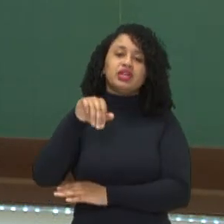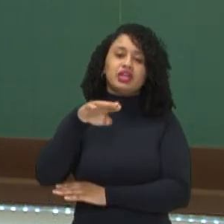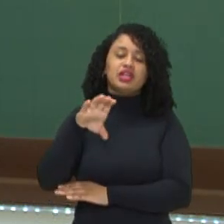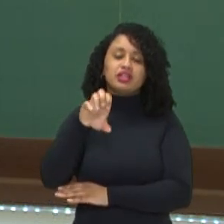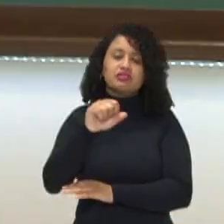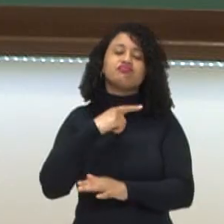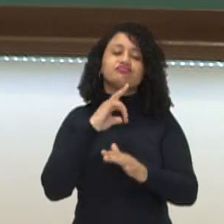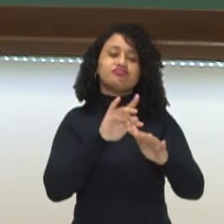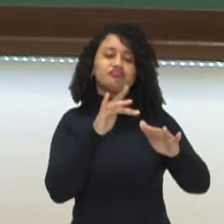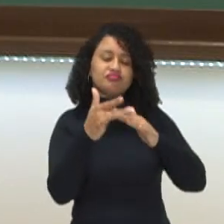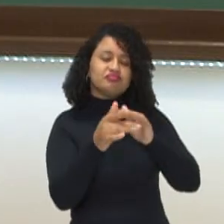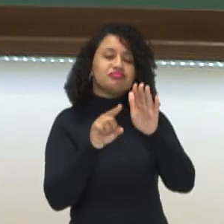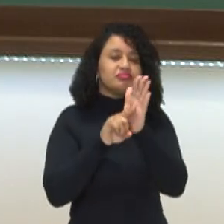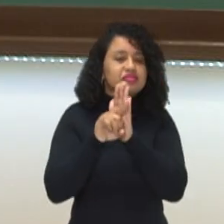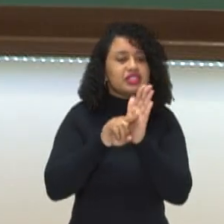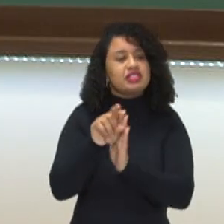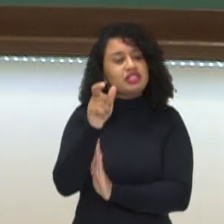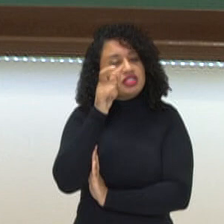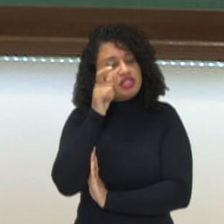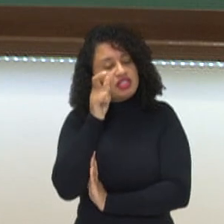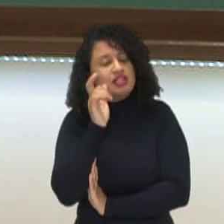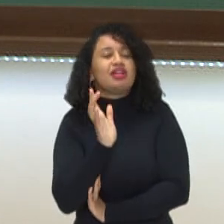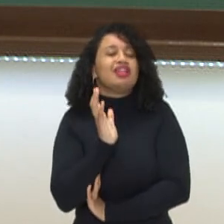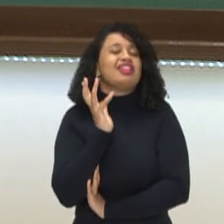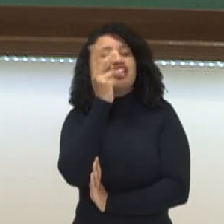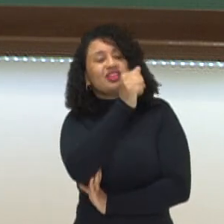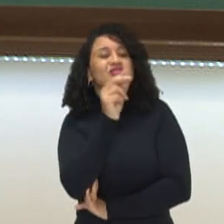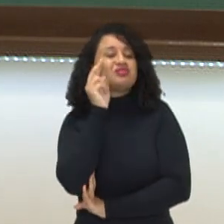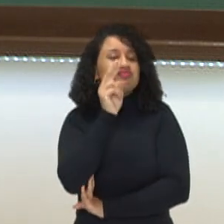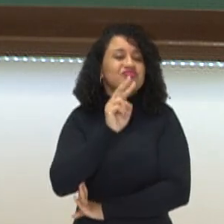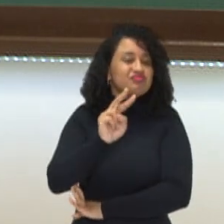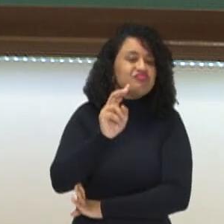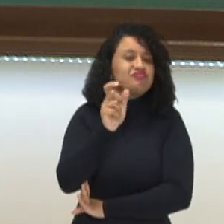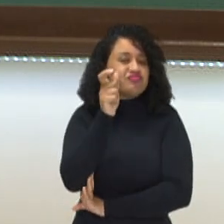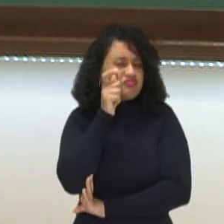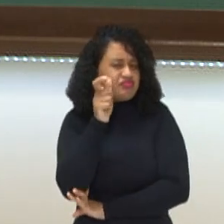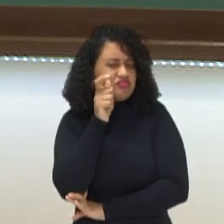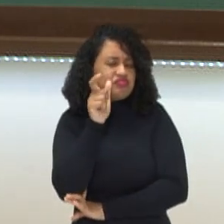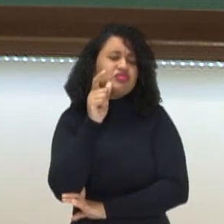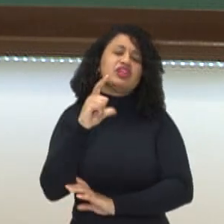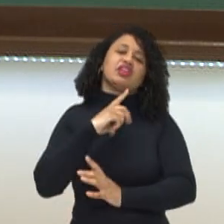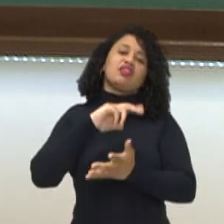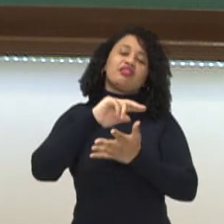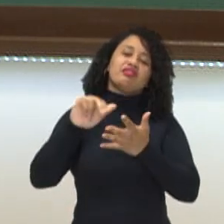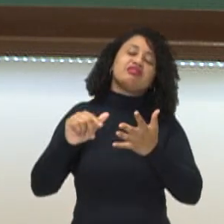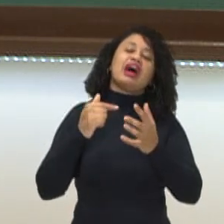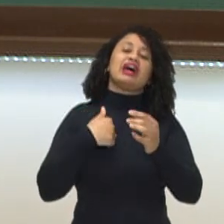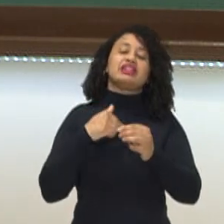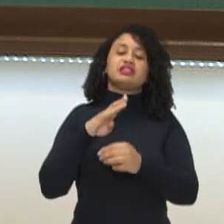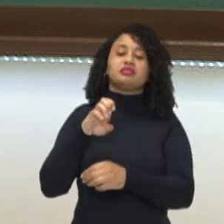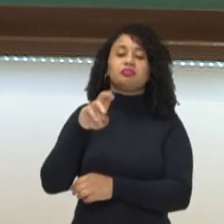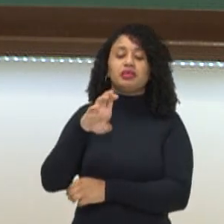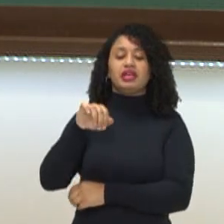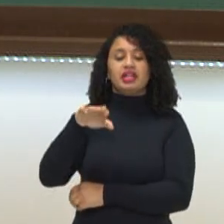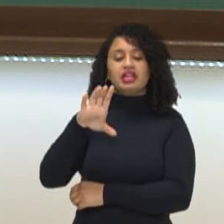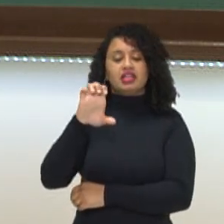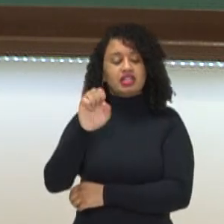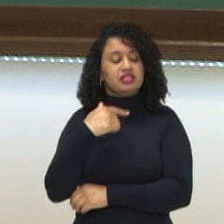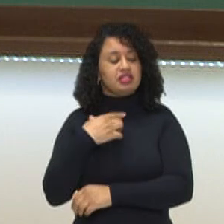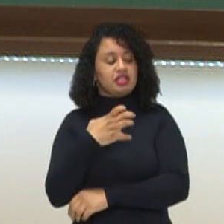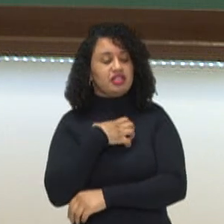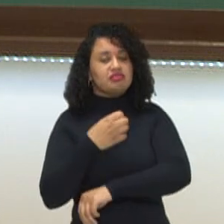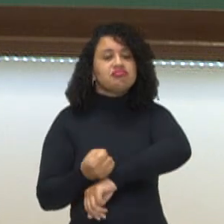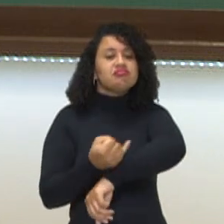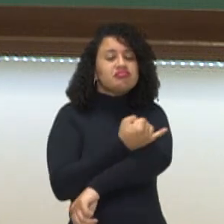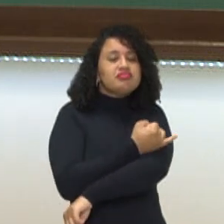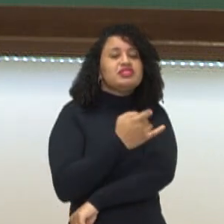sociais. Pesquisem e assistem. Espetáculo lindo, lindo demais, que vai trazer as várias Berenices, né? As várias emoções que